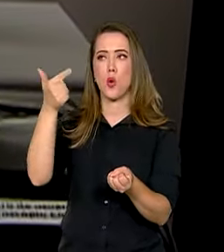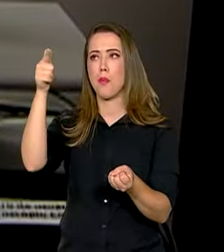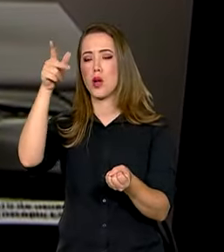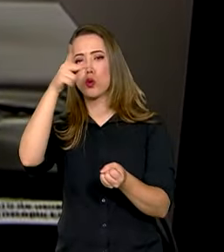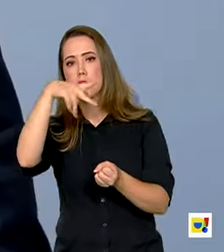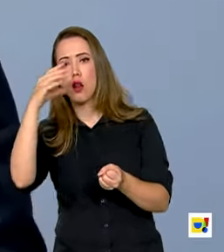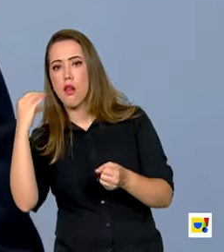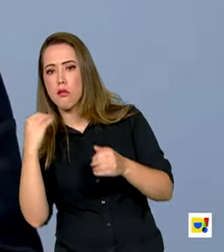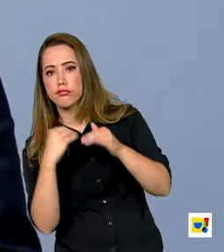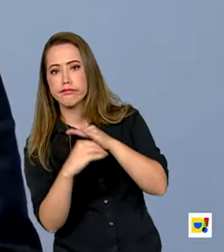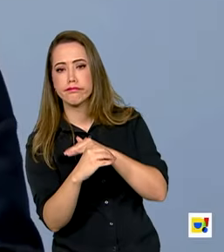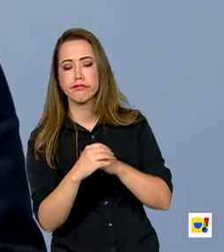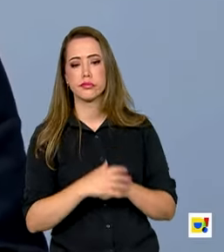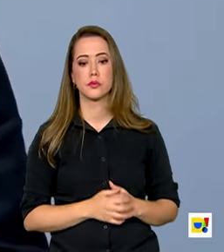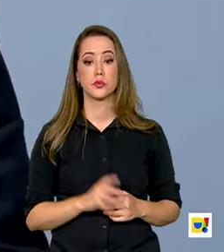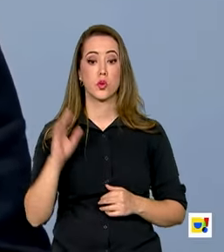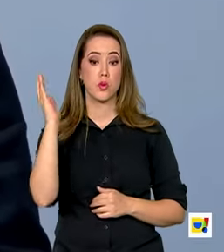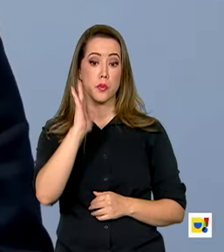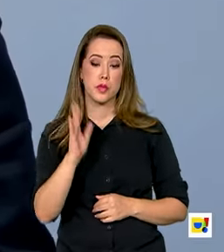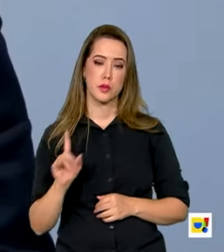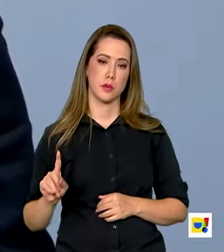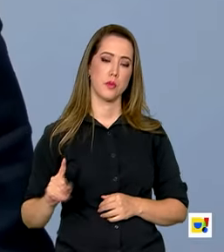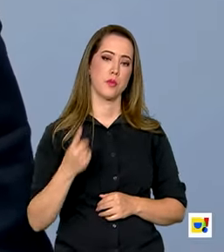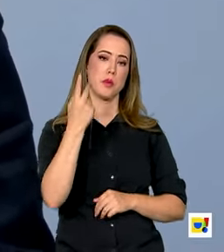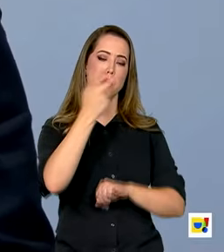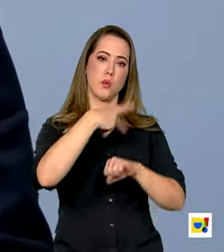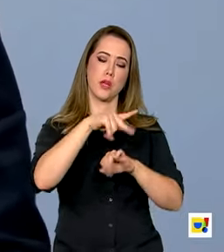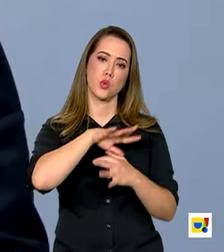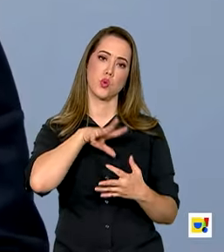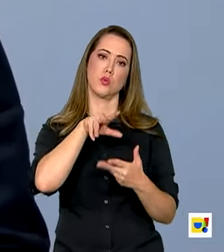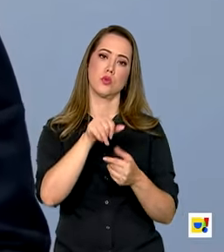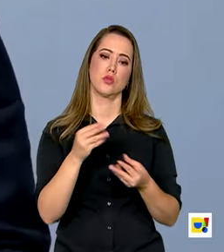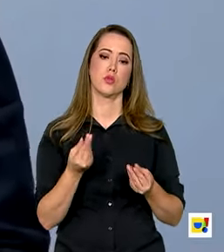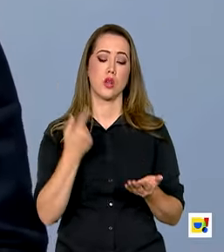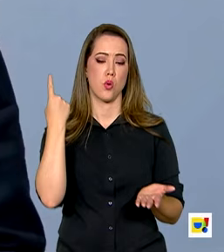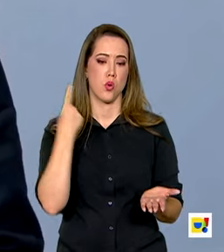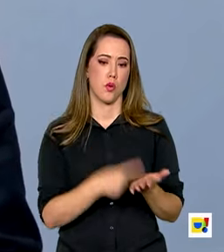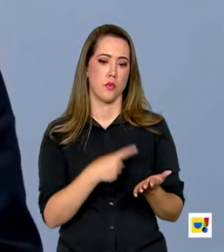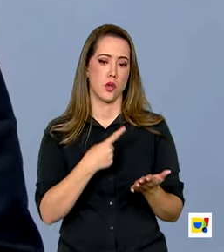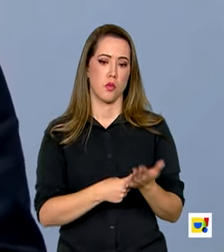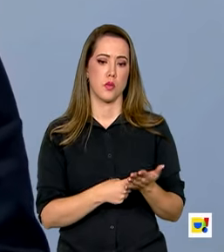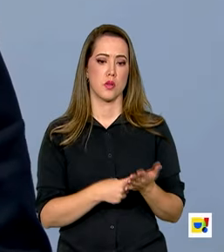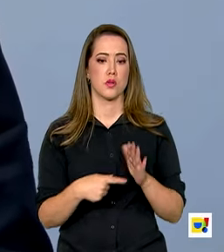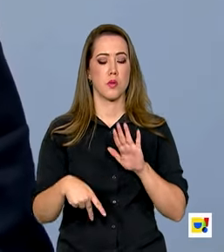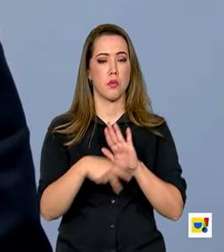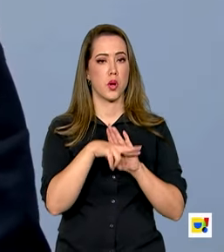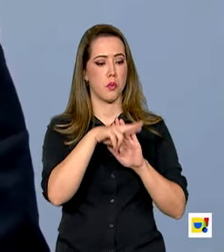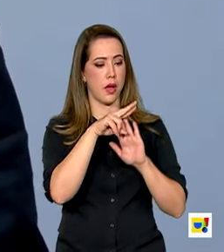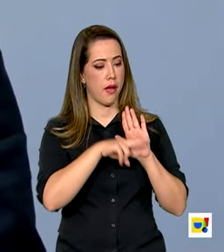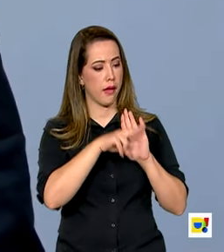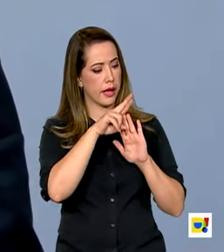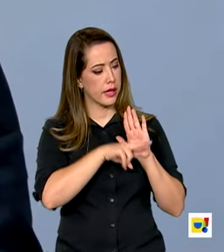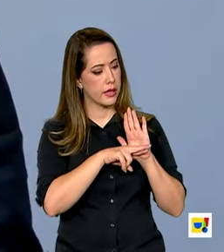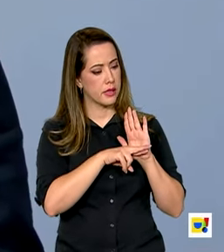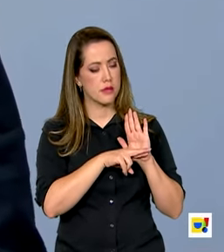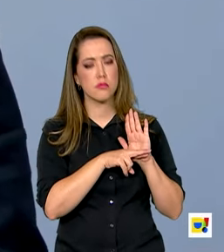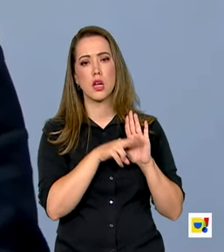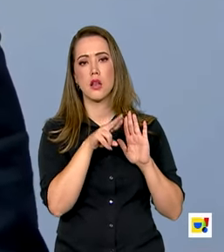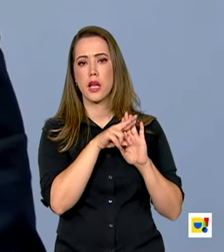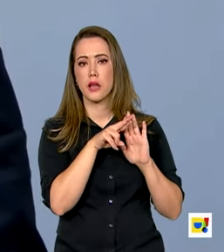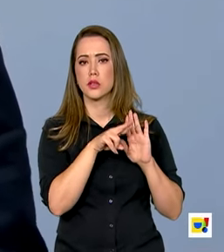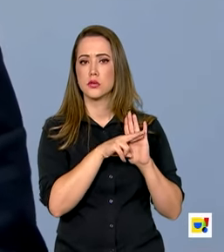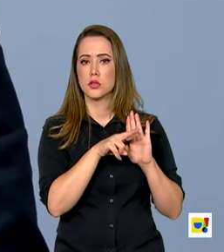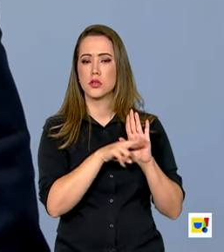estrangeiros. O Brasil é o primeiro país do mundo a formalmente inserir na sua regulação as regras